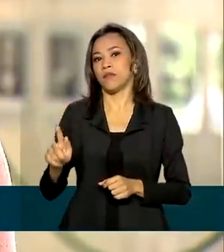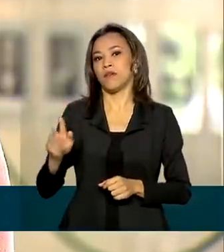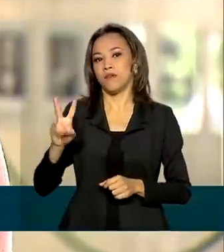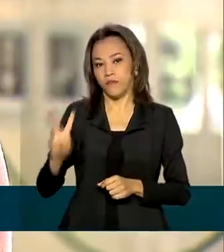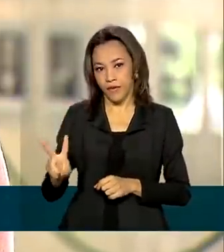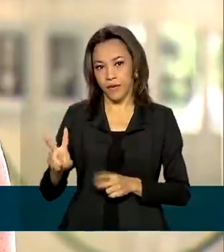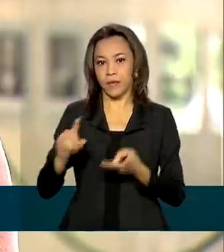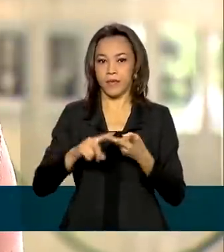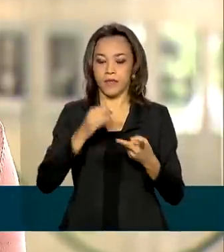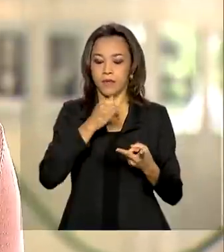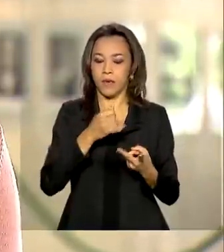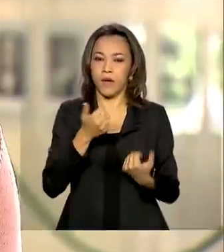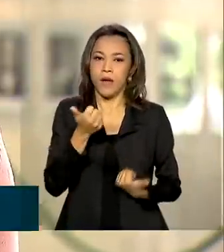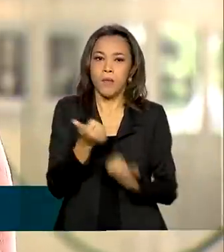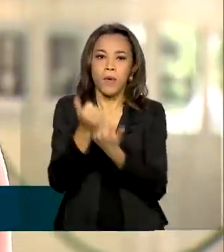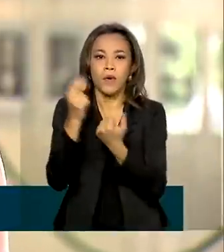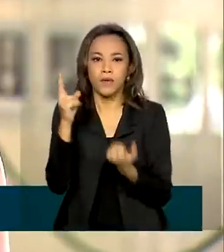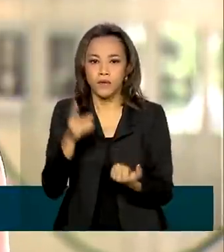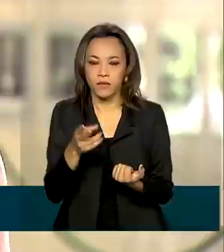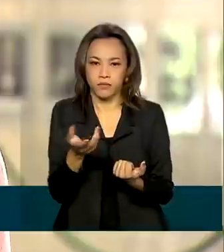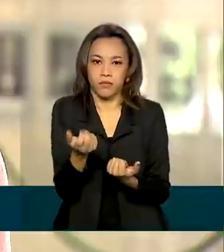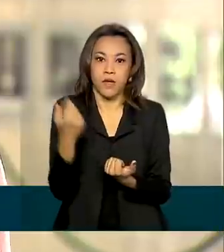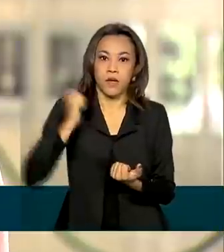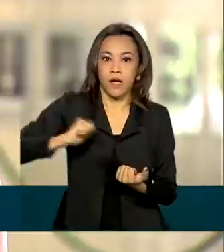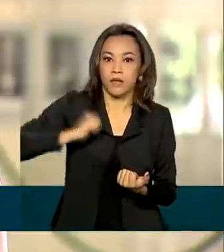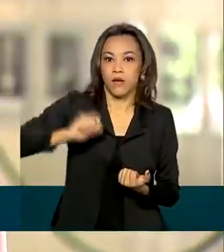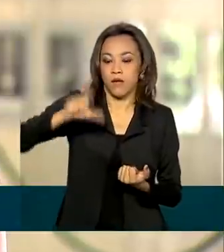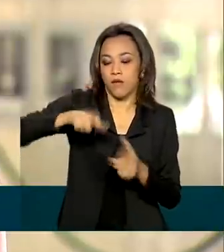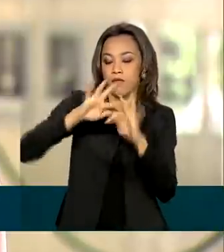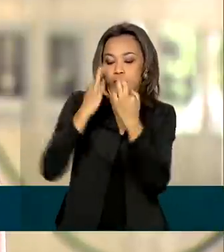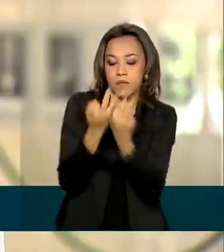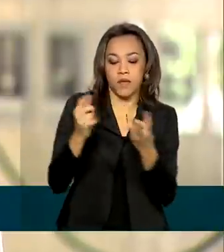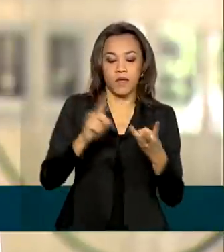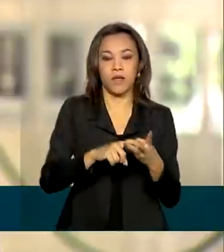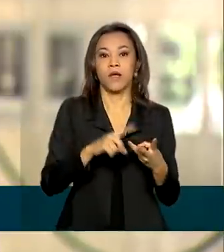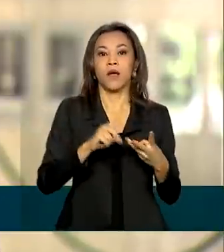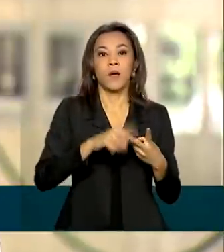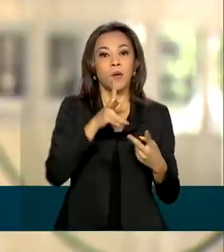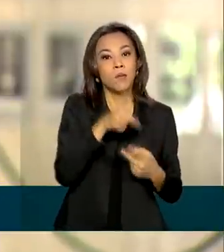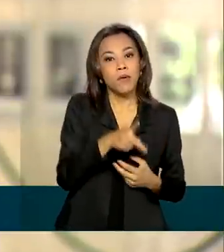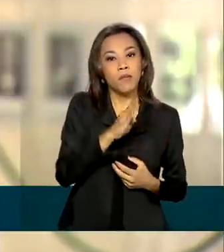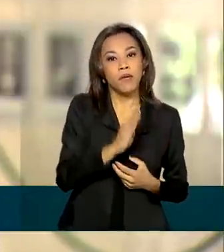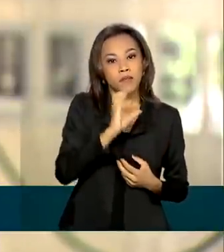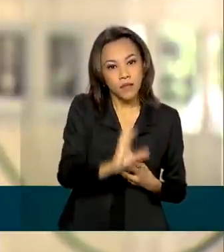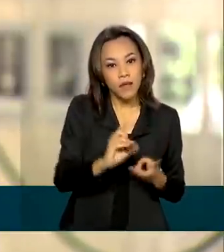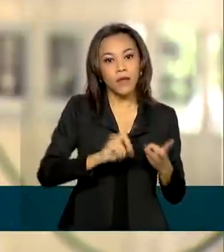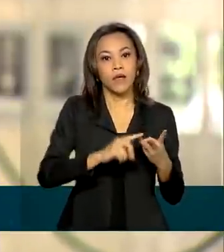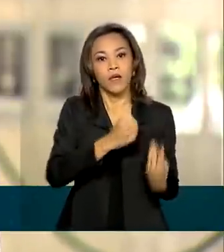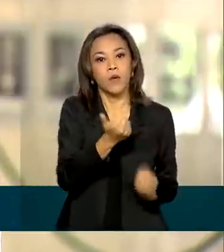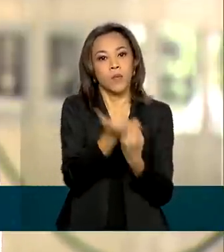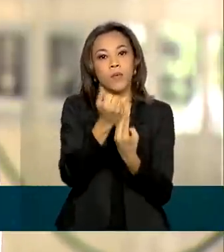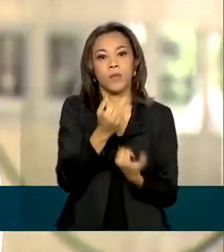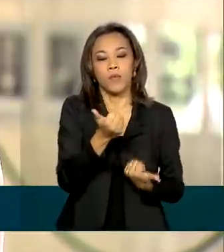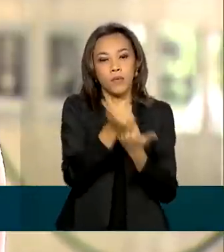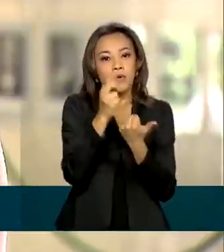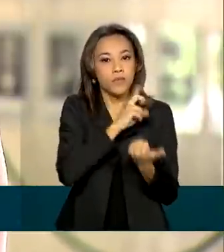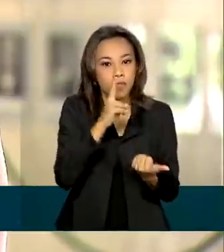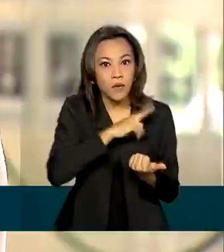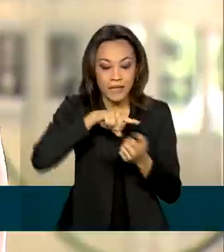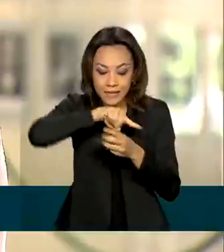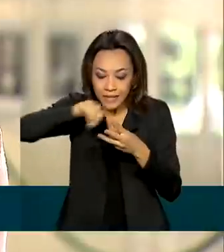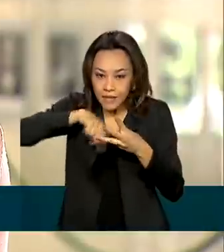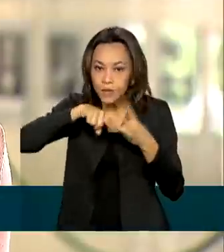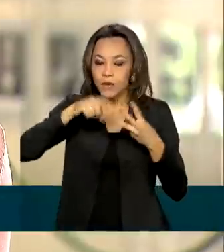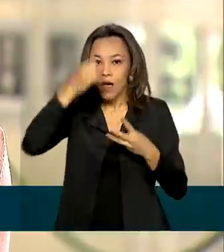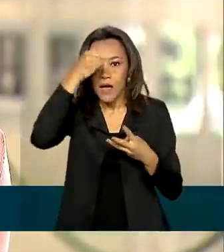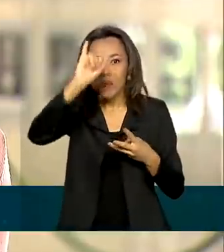programas como Bolsa Família e o benefício de prestação continuada, o BPC, ajudaram a evitar um aumento